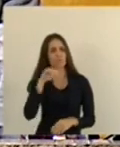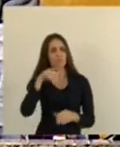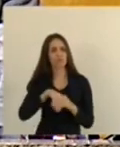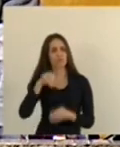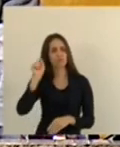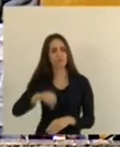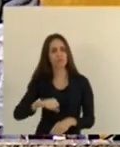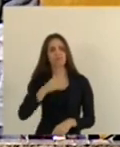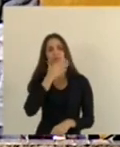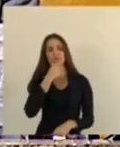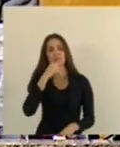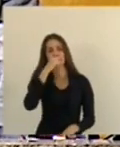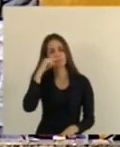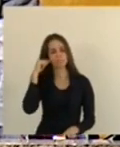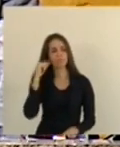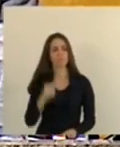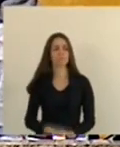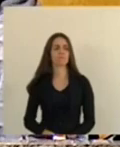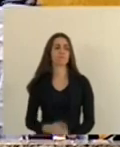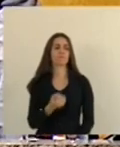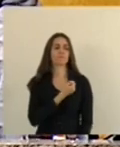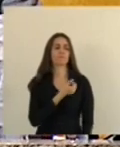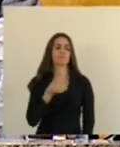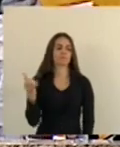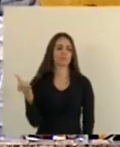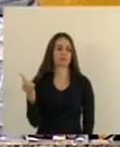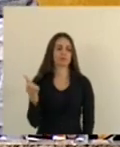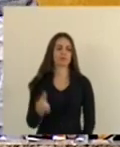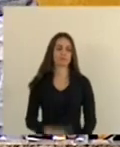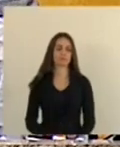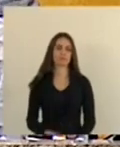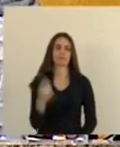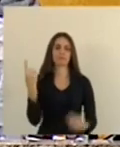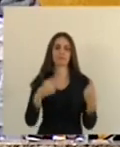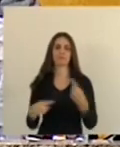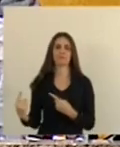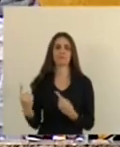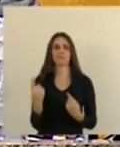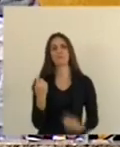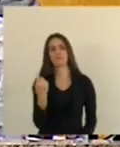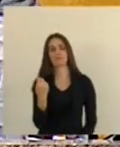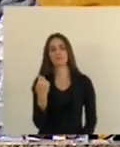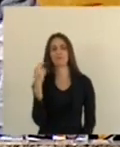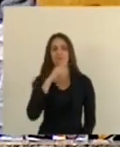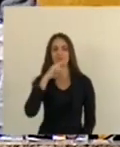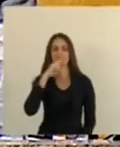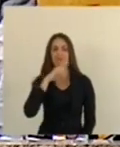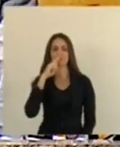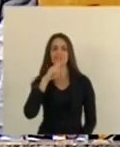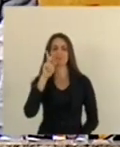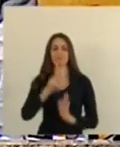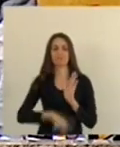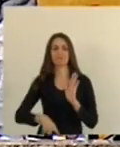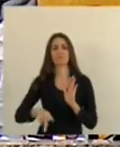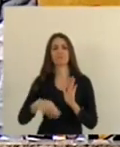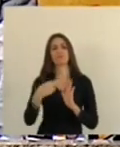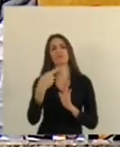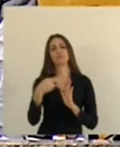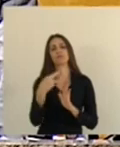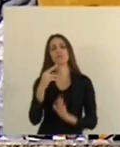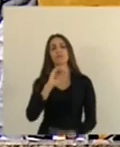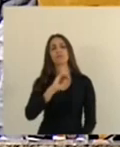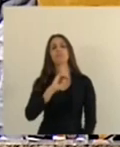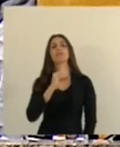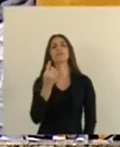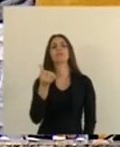Passamos para o item De número 6 Discussão única Em regime de urgência Do projeto de resolução De número